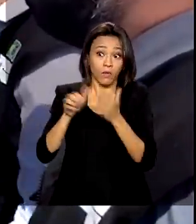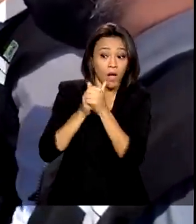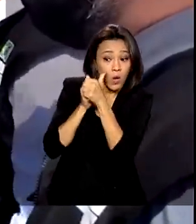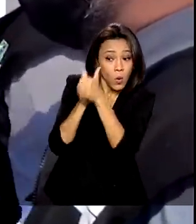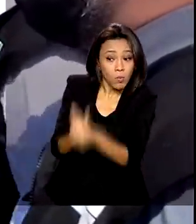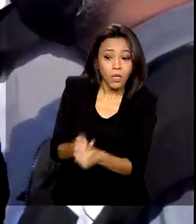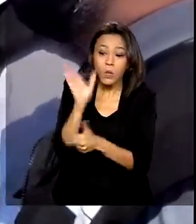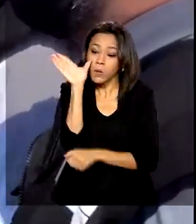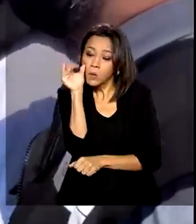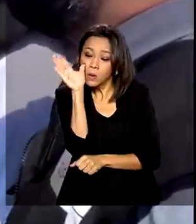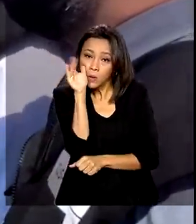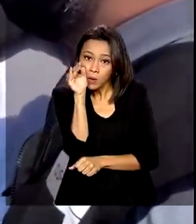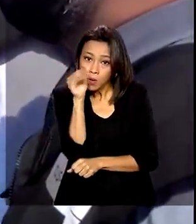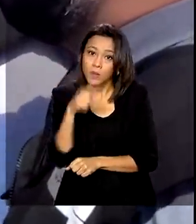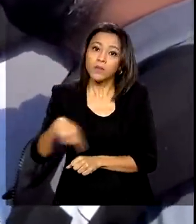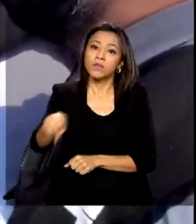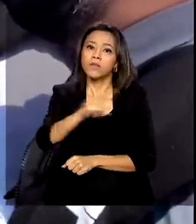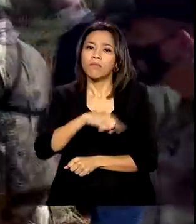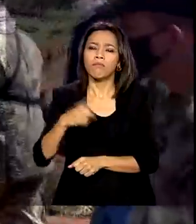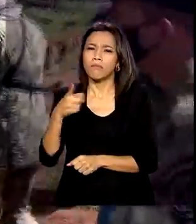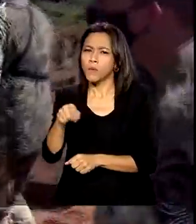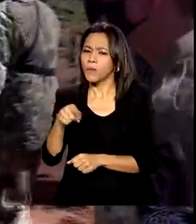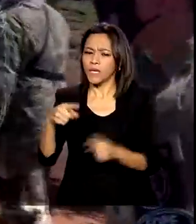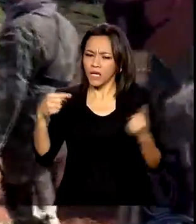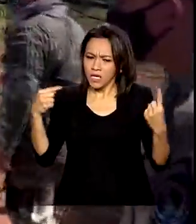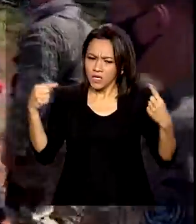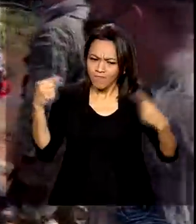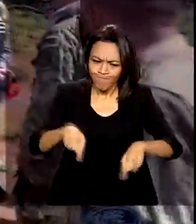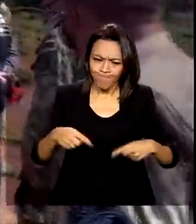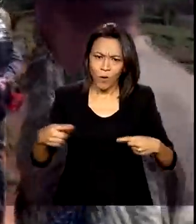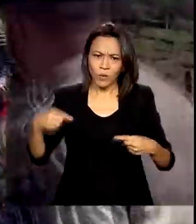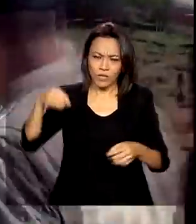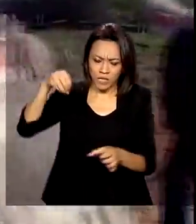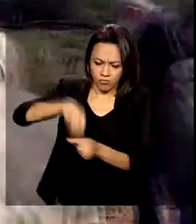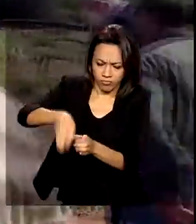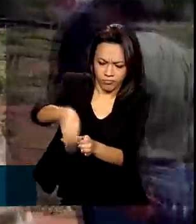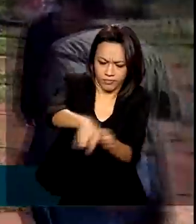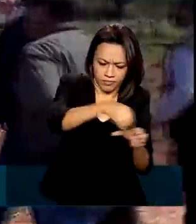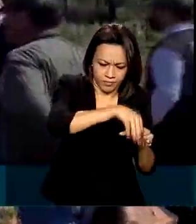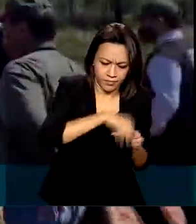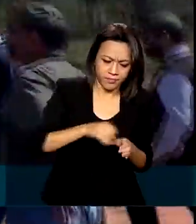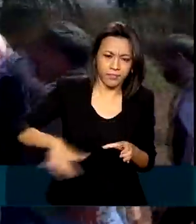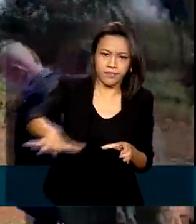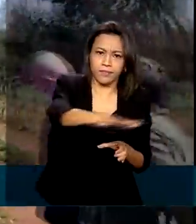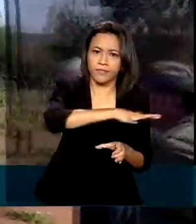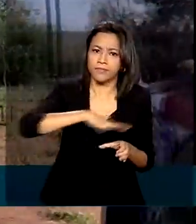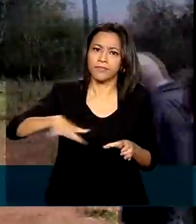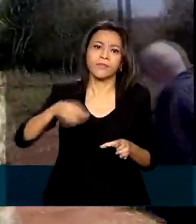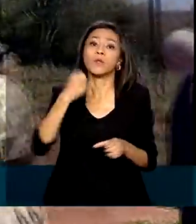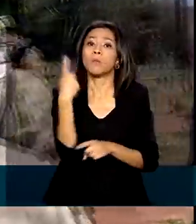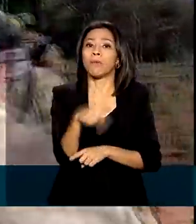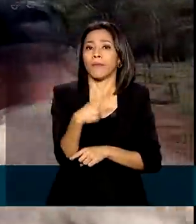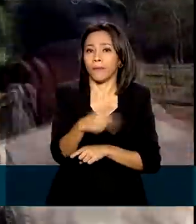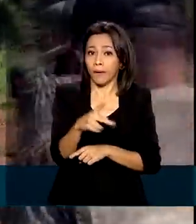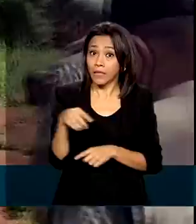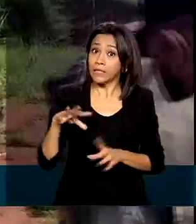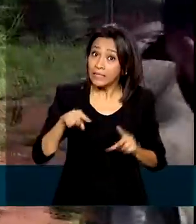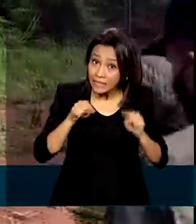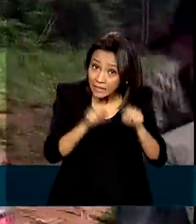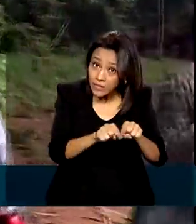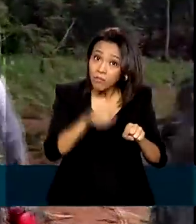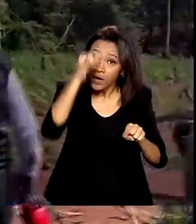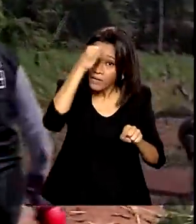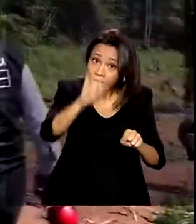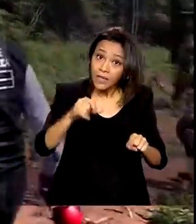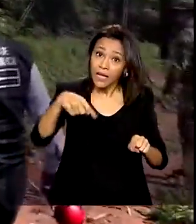das forças de segurança para combater cultivos ilícitos de maconha em território paraguaio. Tudo isso para evitar